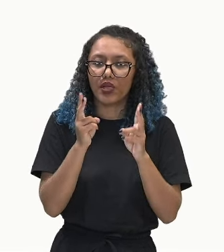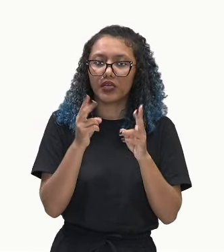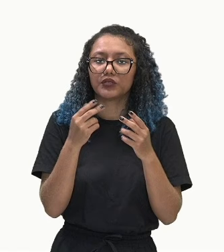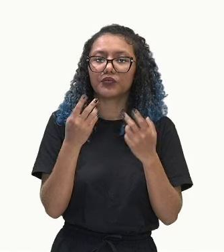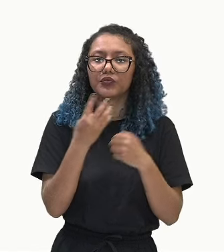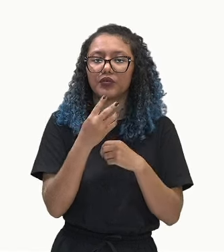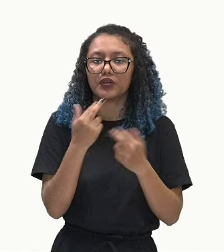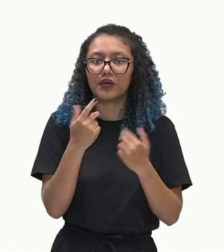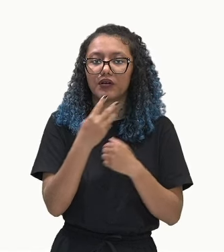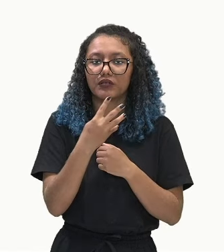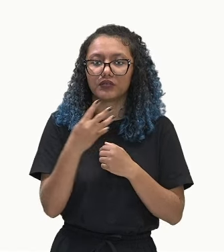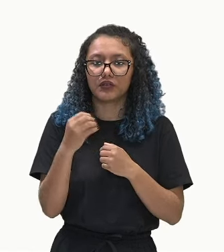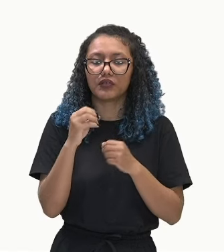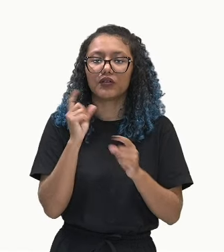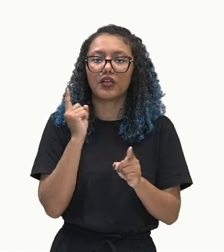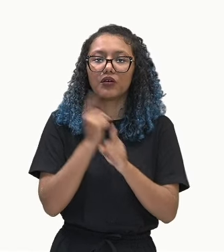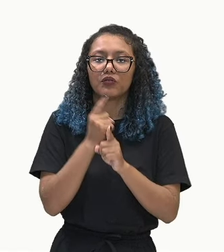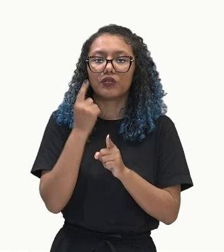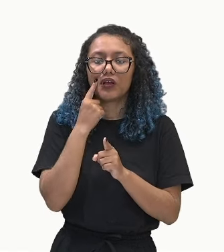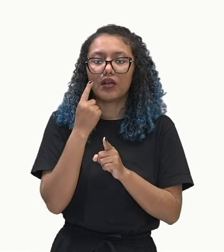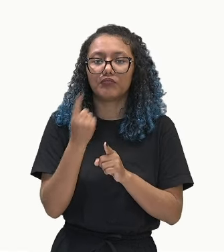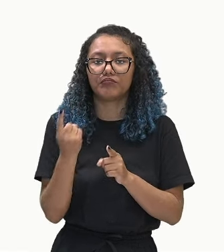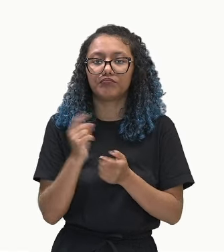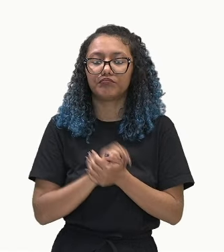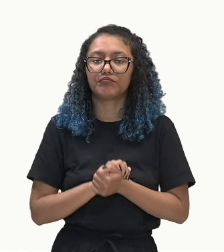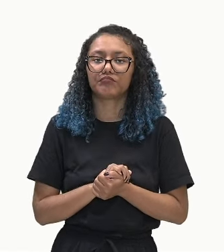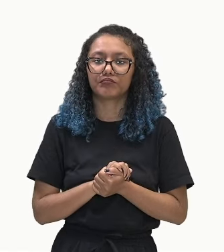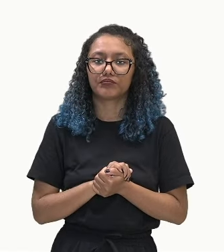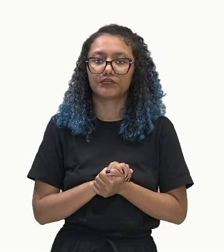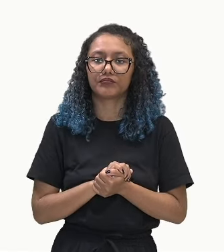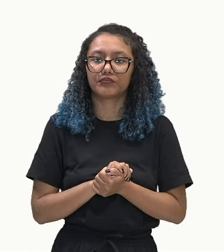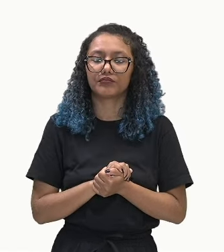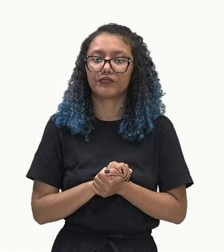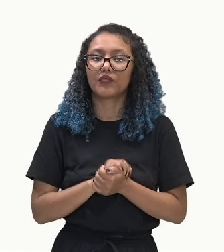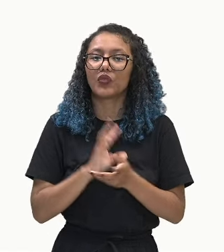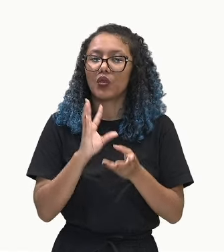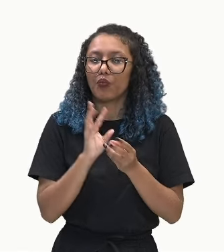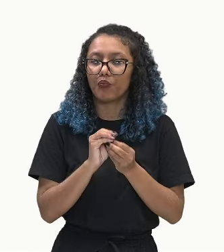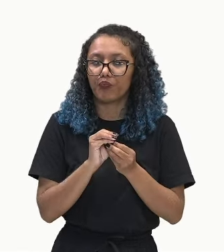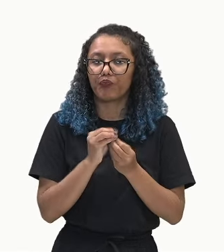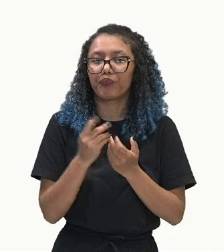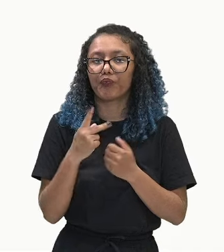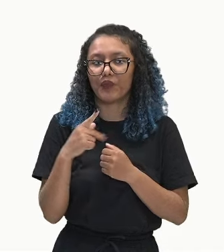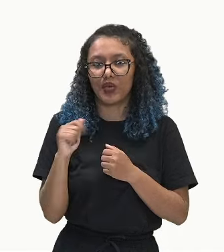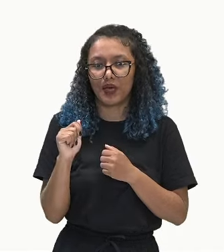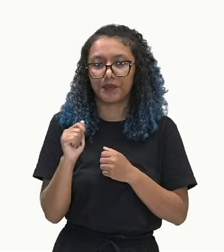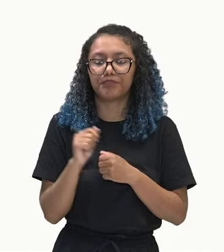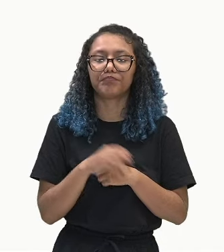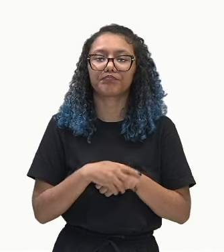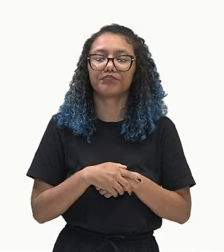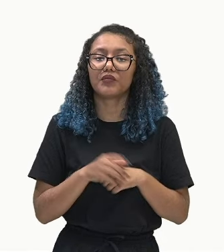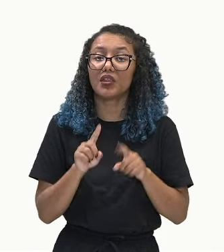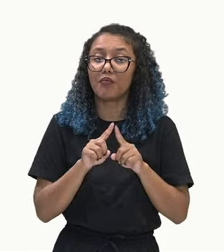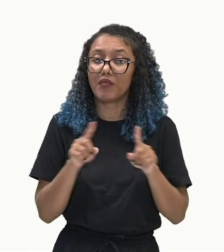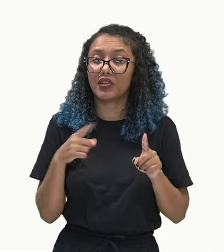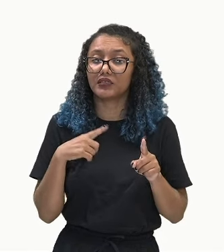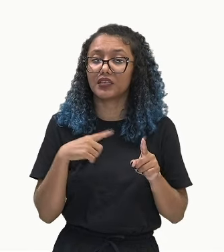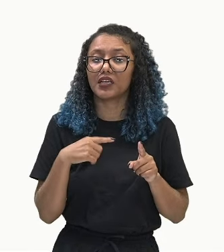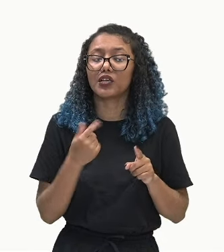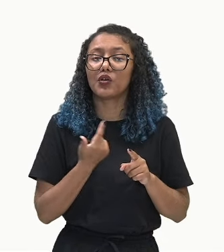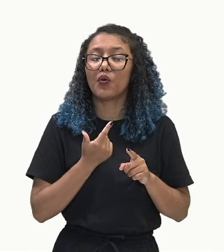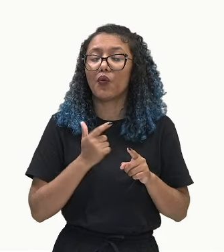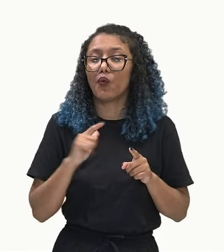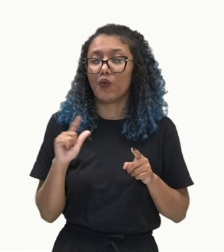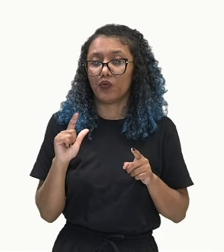nos deu esses resultados aqui, e nós conseguimos concluir a PA. Só que aí a gente encontrou